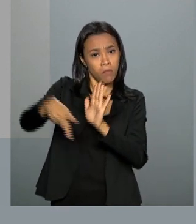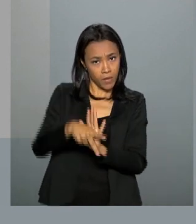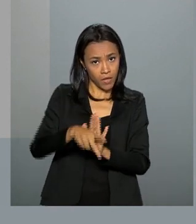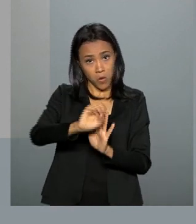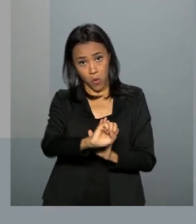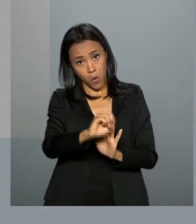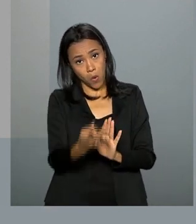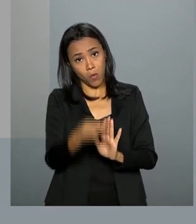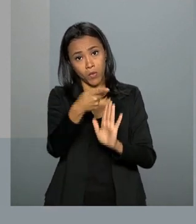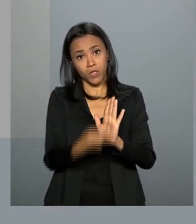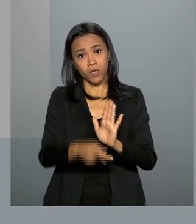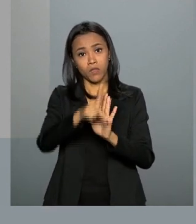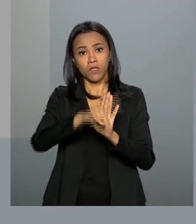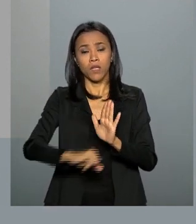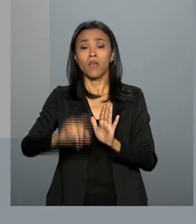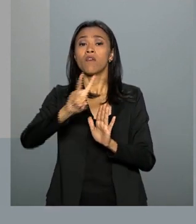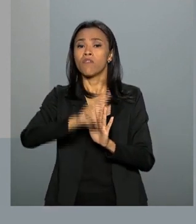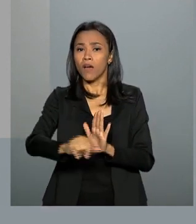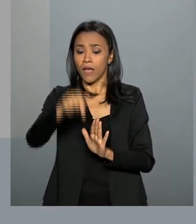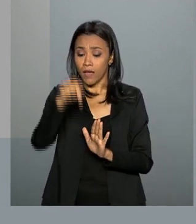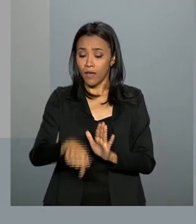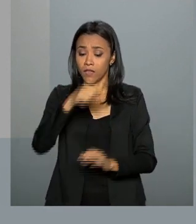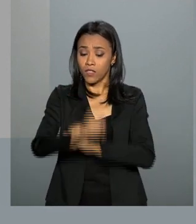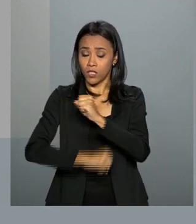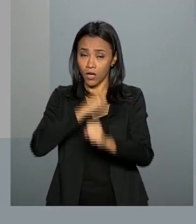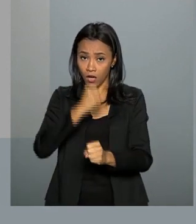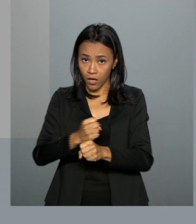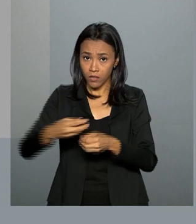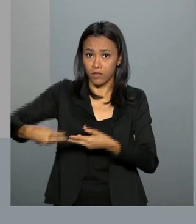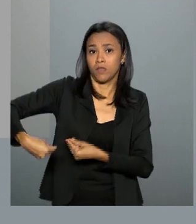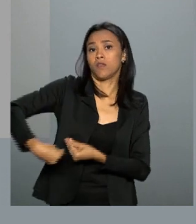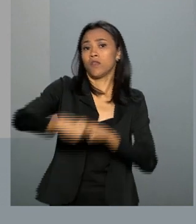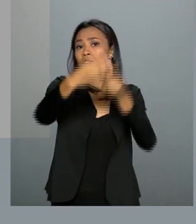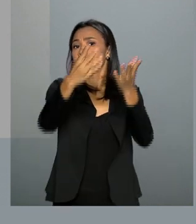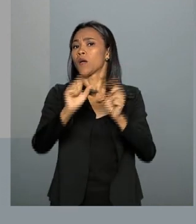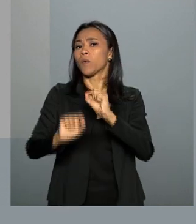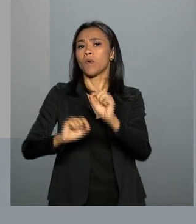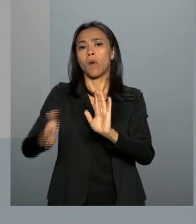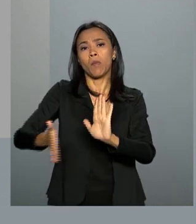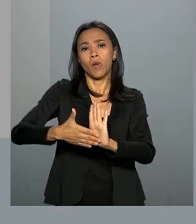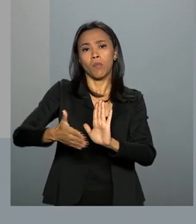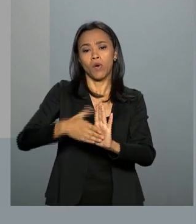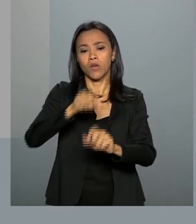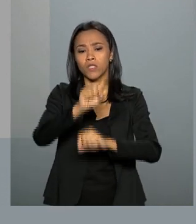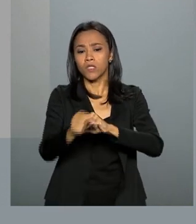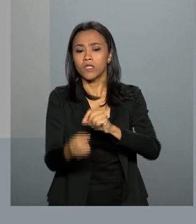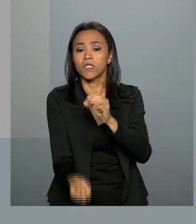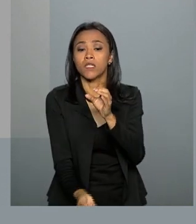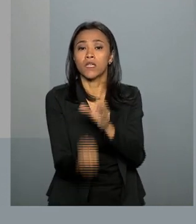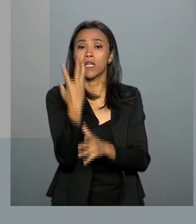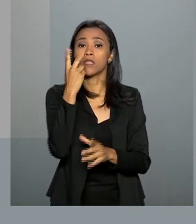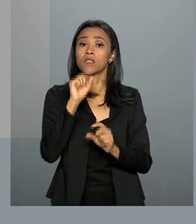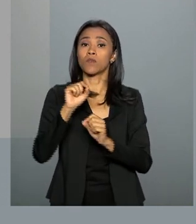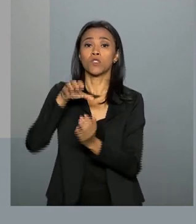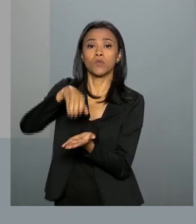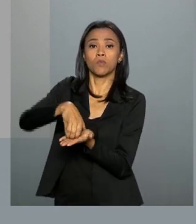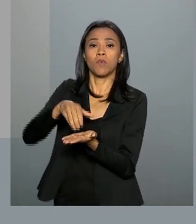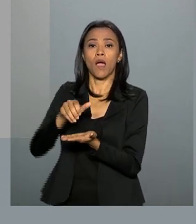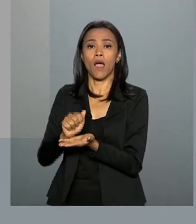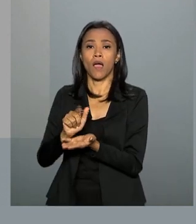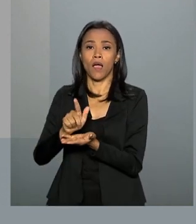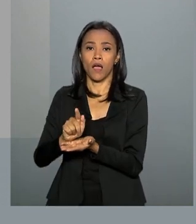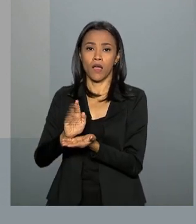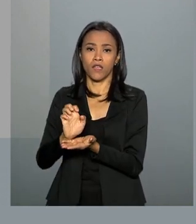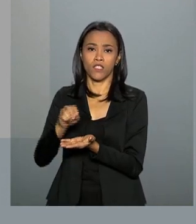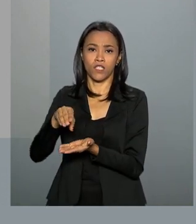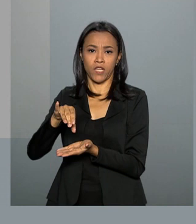projeto de lei, a pasta vai enviar neste ano ao Congresso Nacional uma proposta de criação de uma agência para fazer a gestão